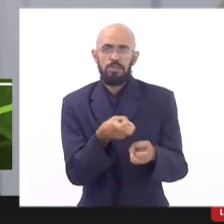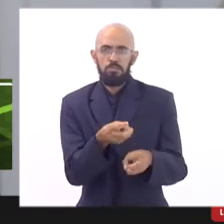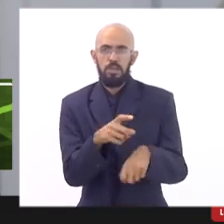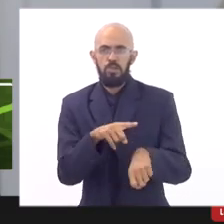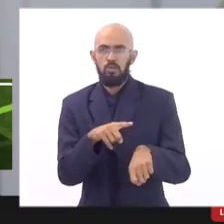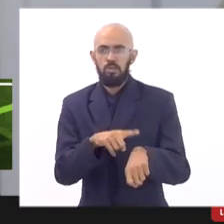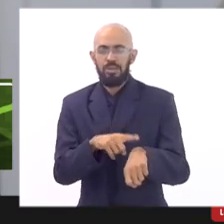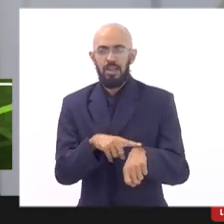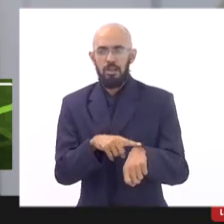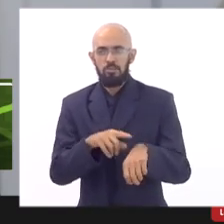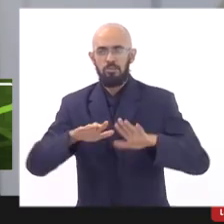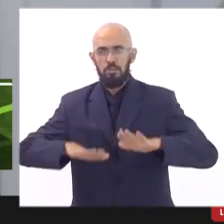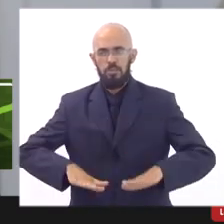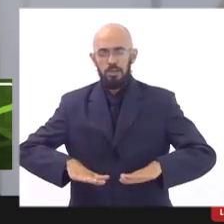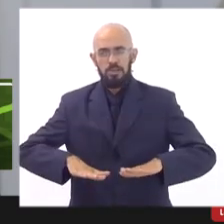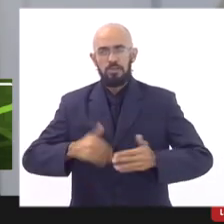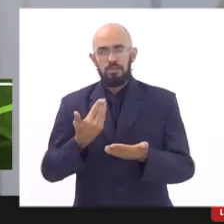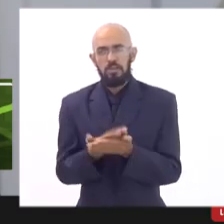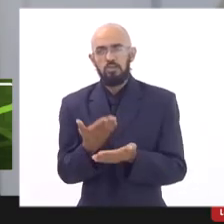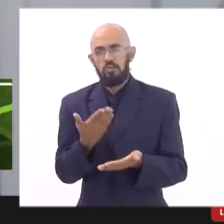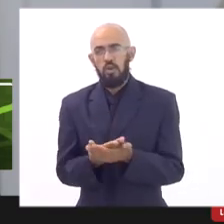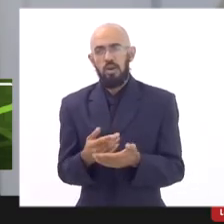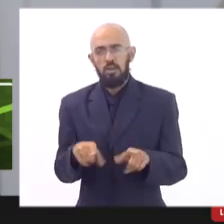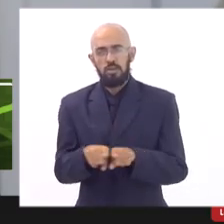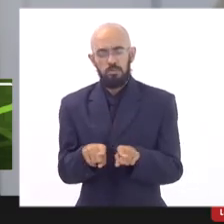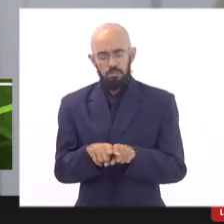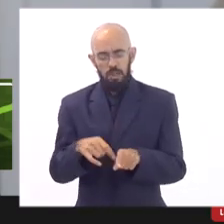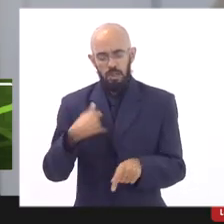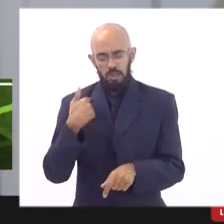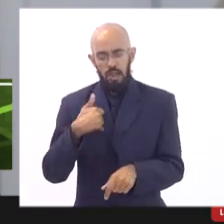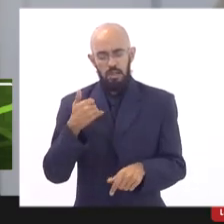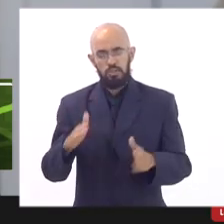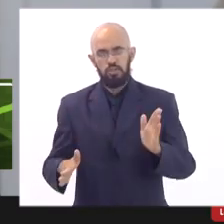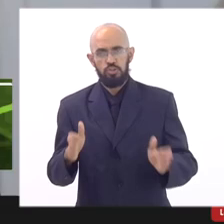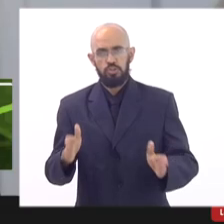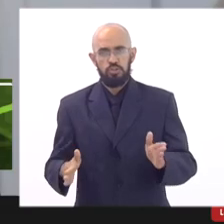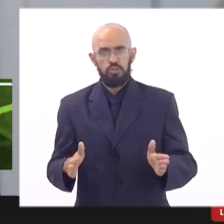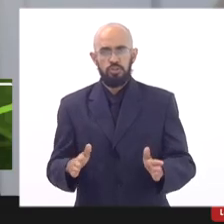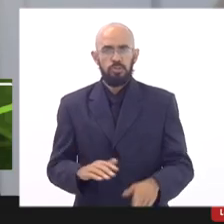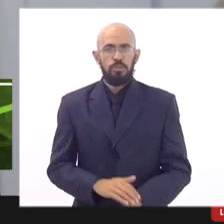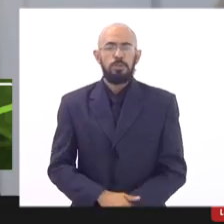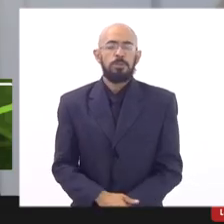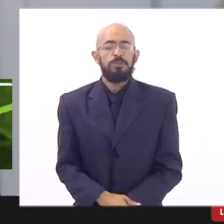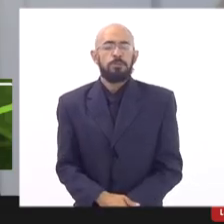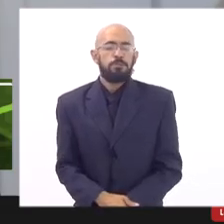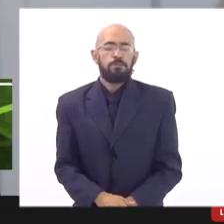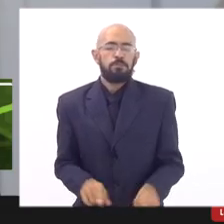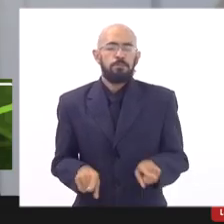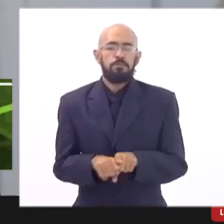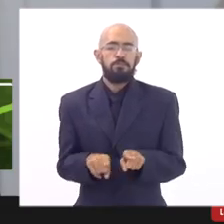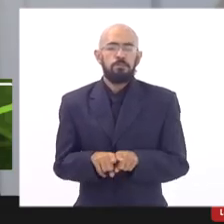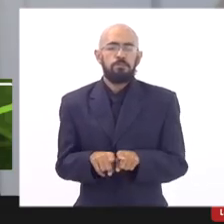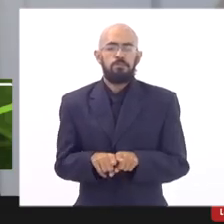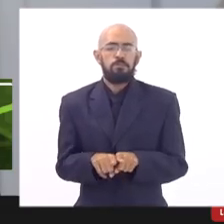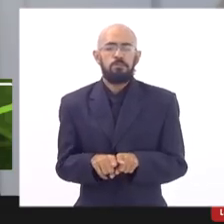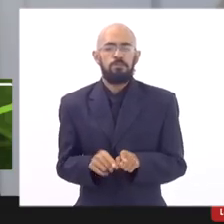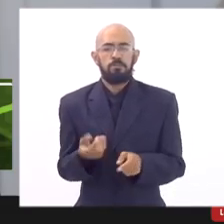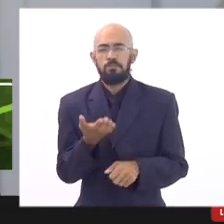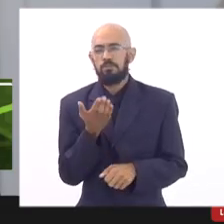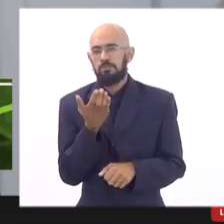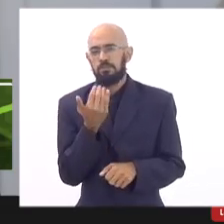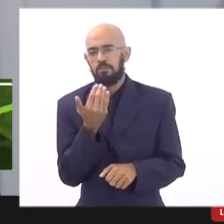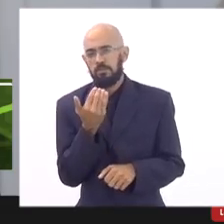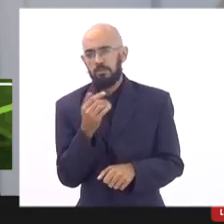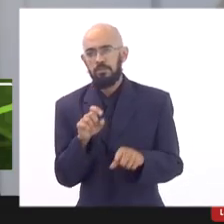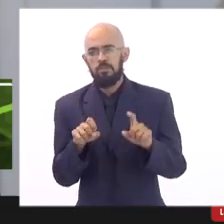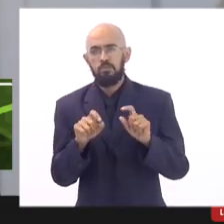dele na escola e a faixa etária em relação ainda aos cardápios é importante a gente frisar que